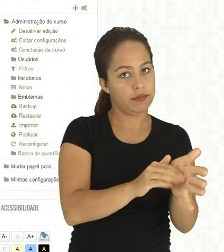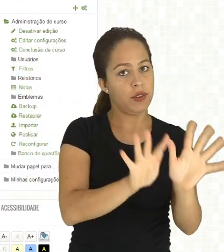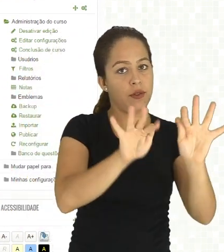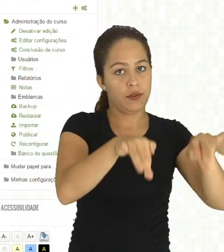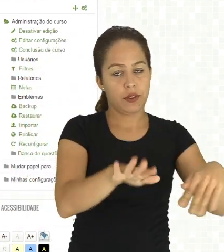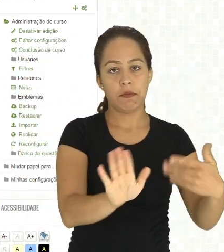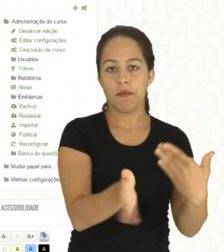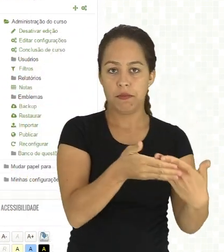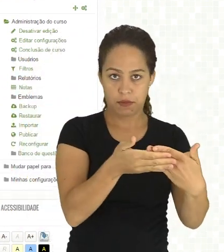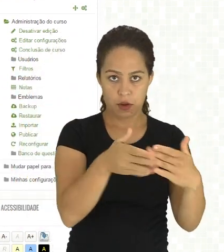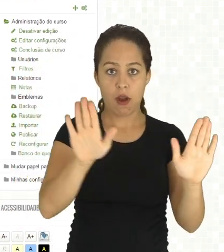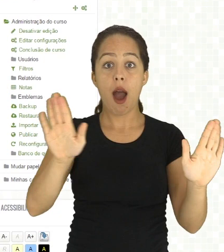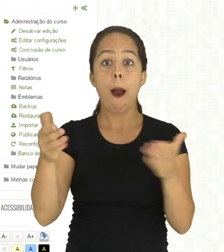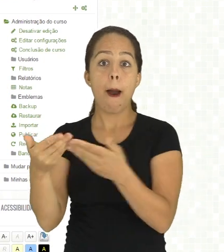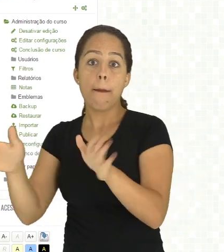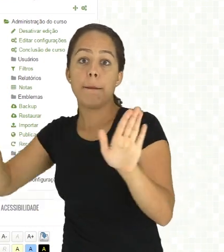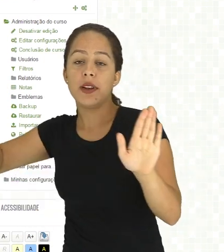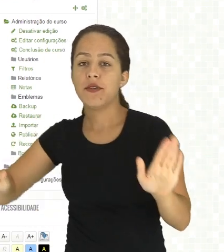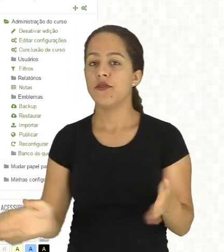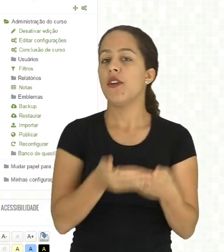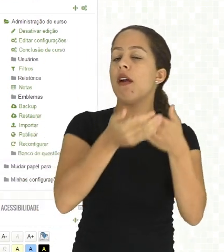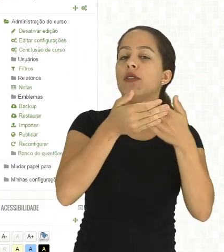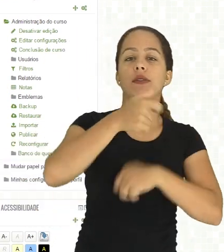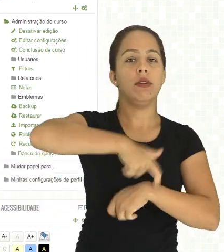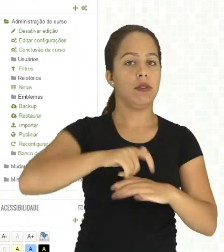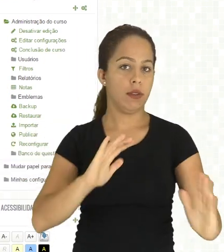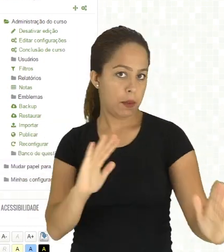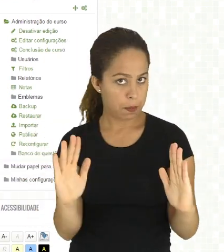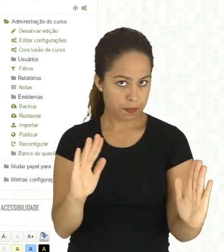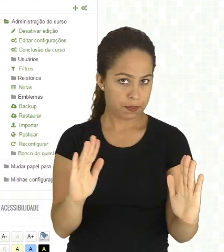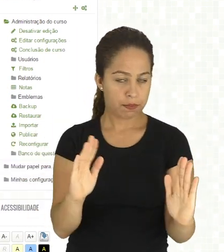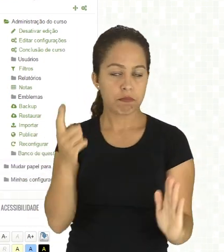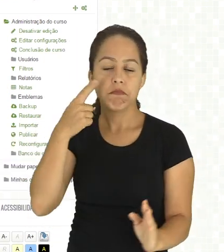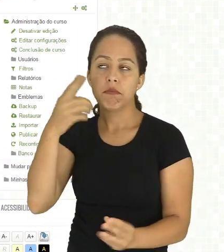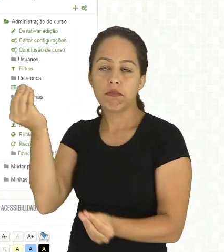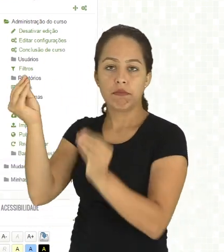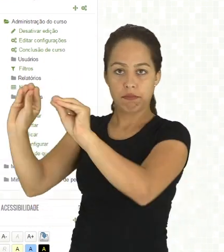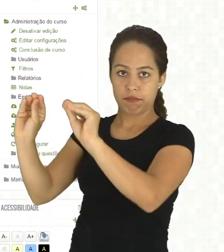e define a data. A gente vai colocar...